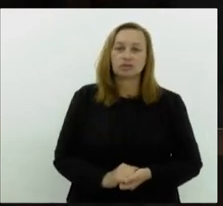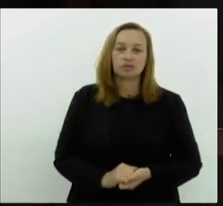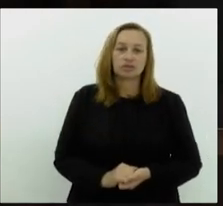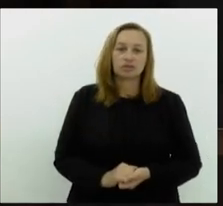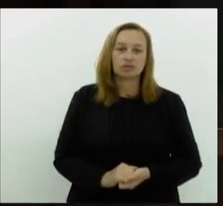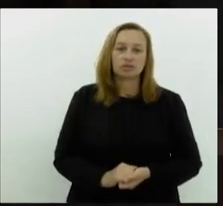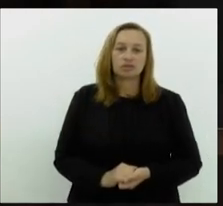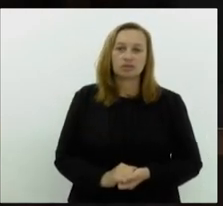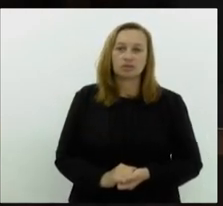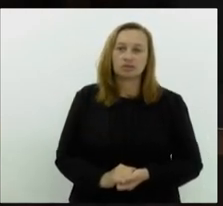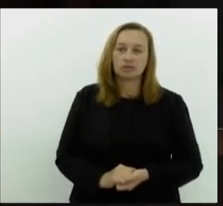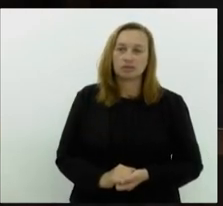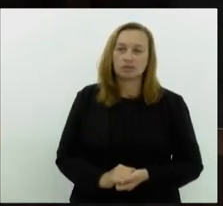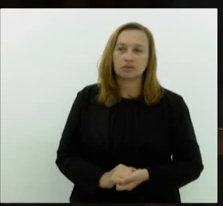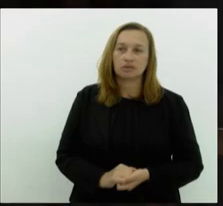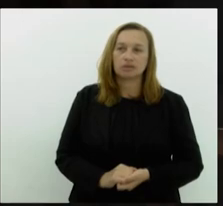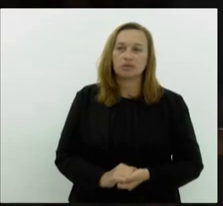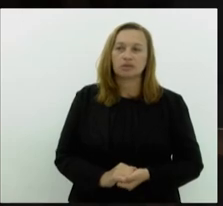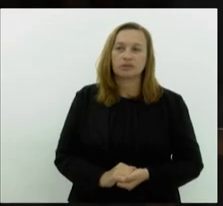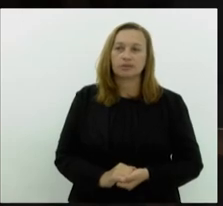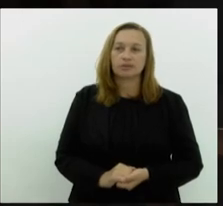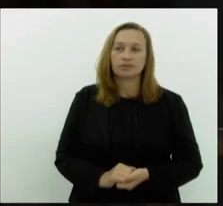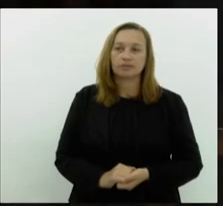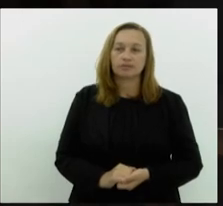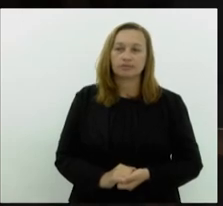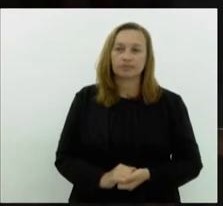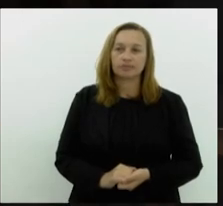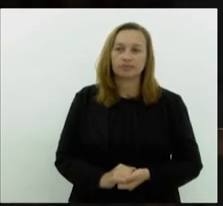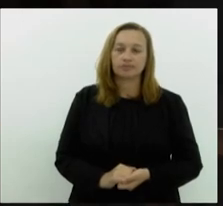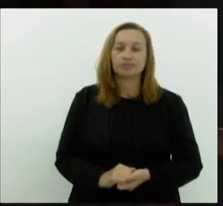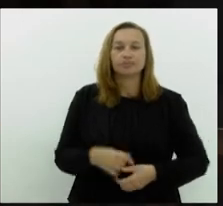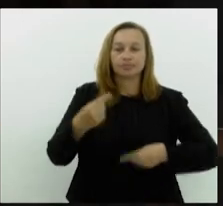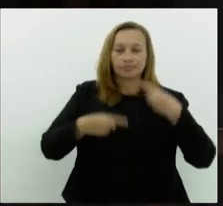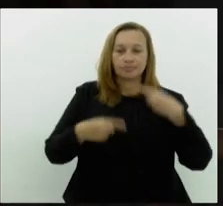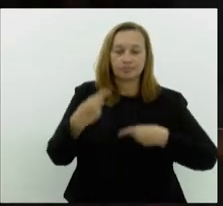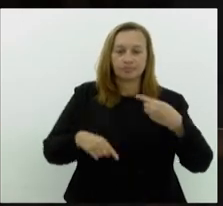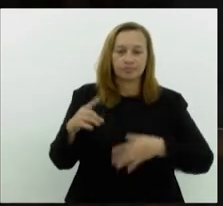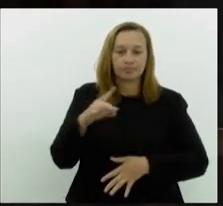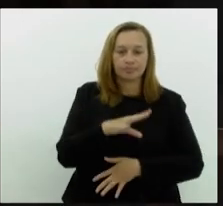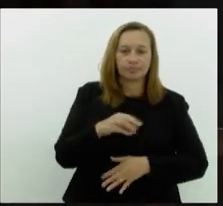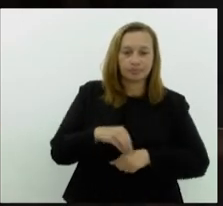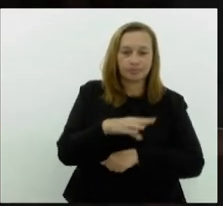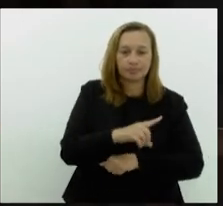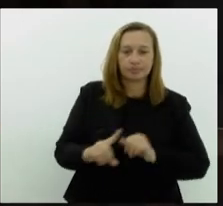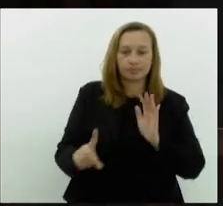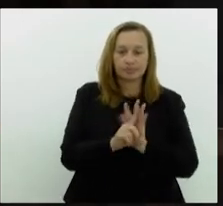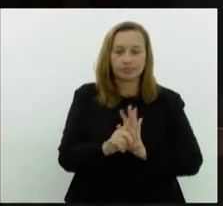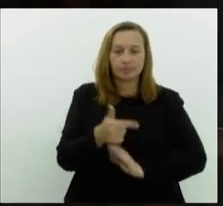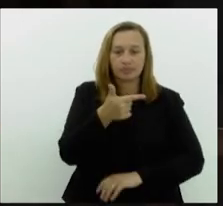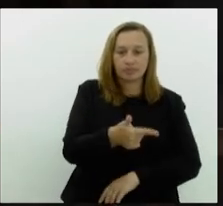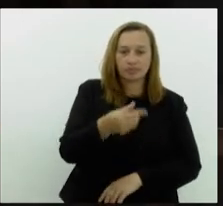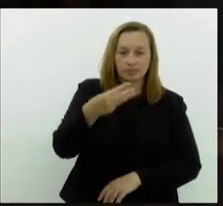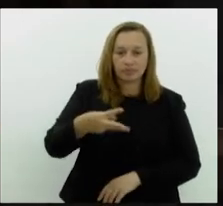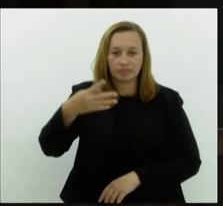Ah, tá saído. Ah, tá bom. Em discussão única, indicação legislativa número 234 barra